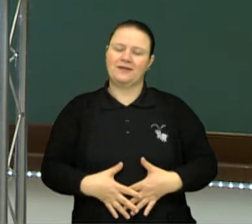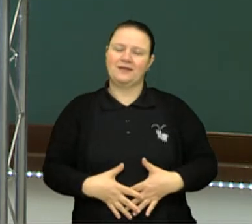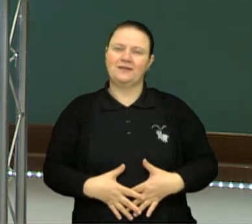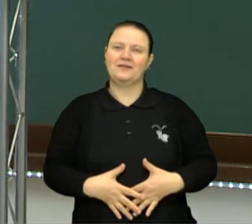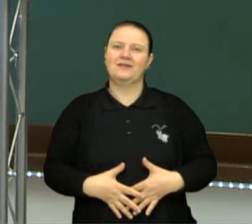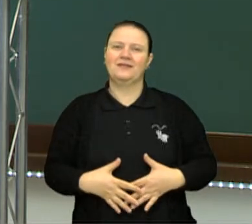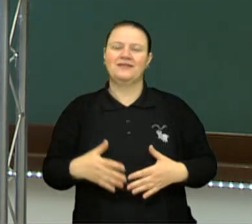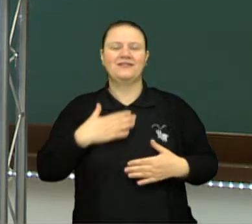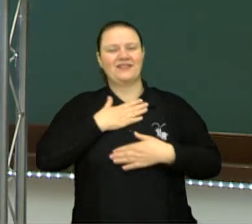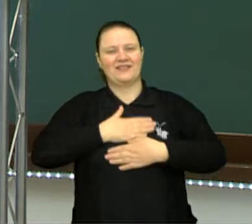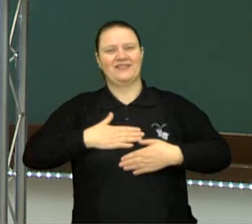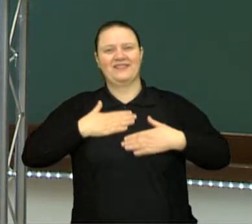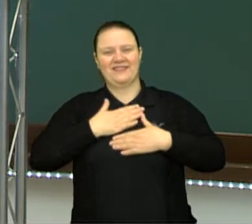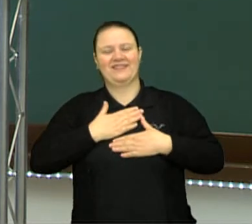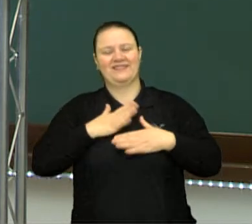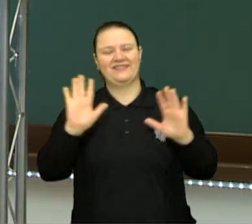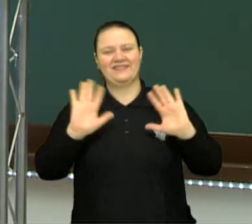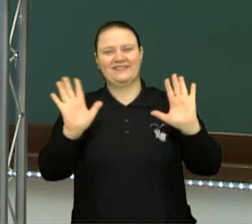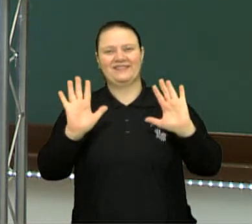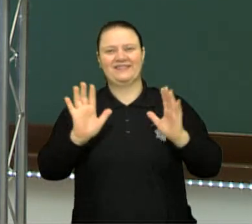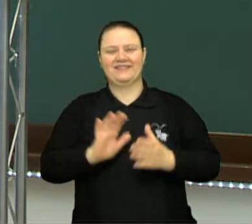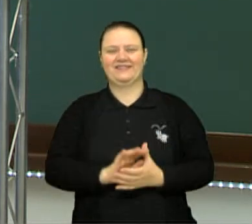que tenham gostado. Até breve!